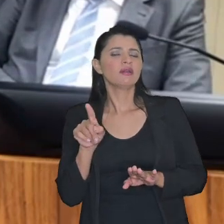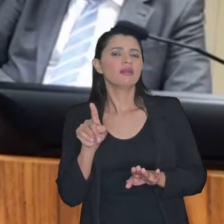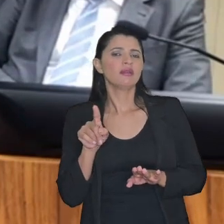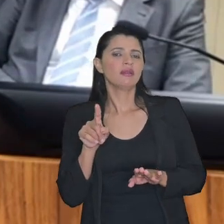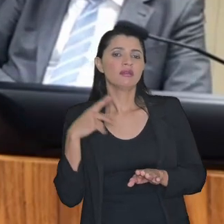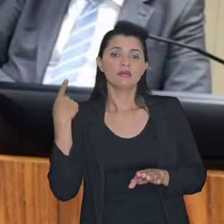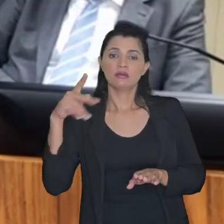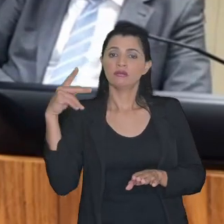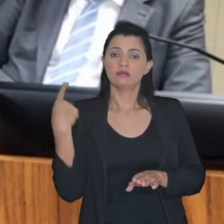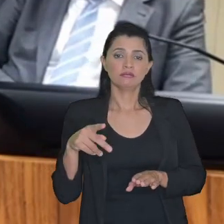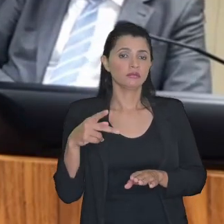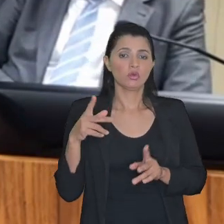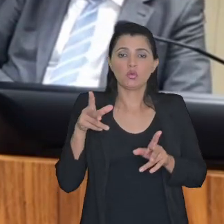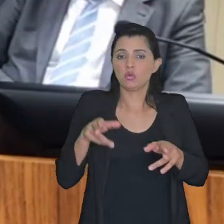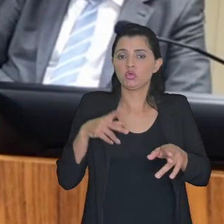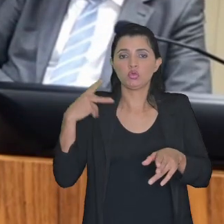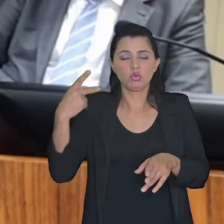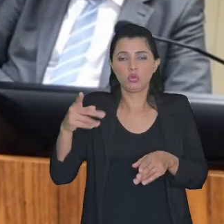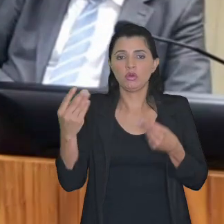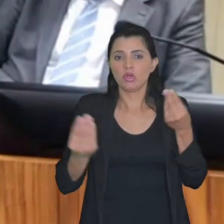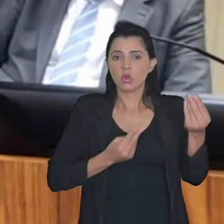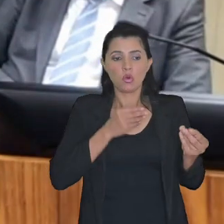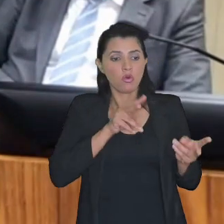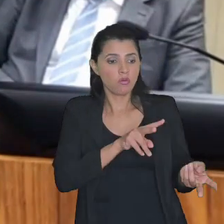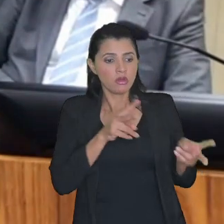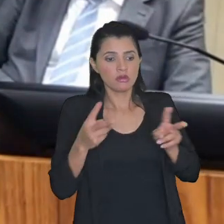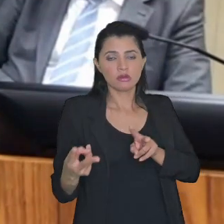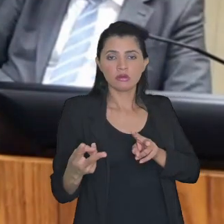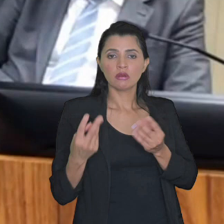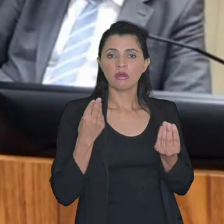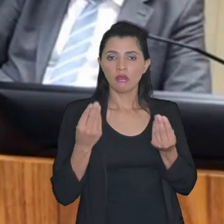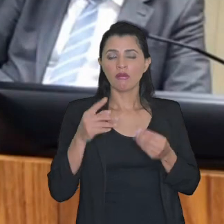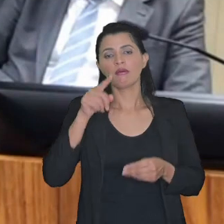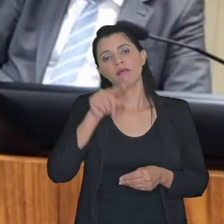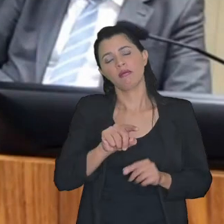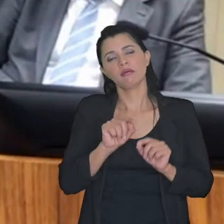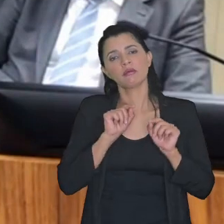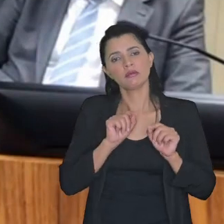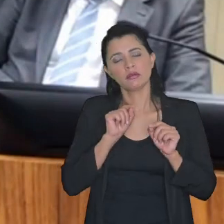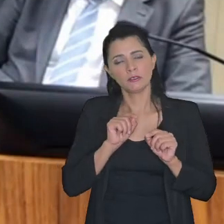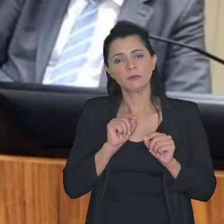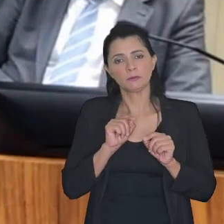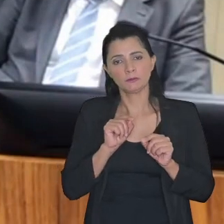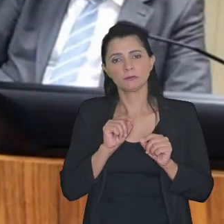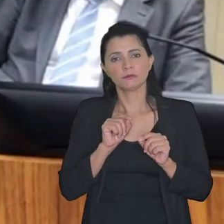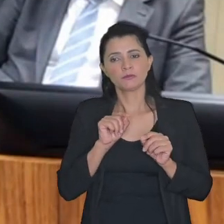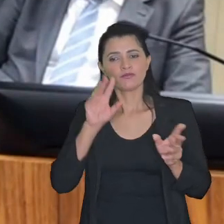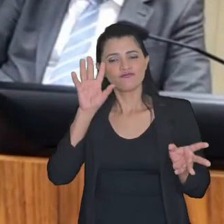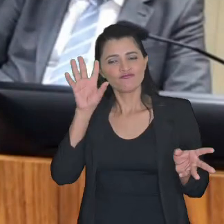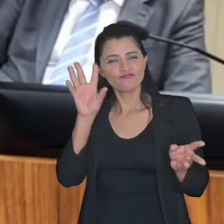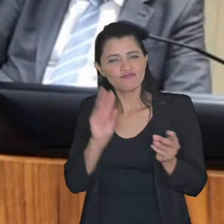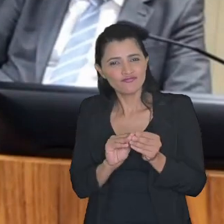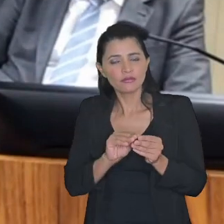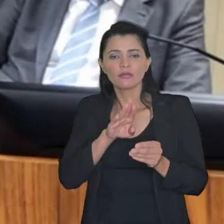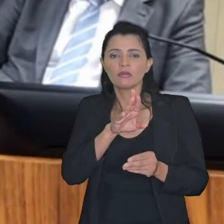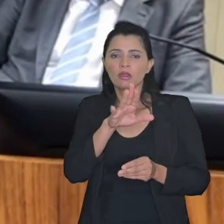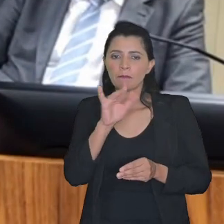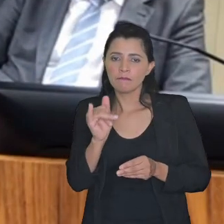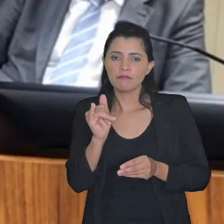a sua face como a transação é um instituto